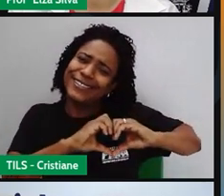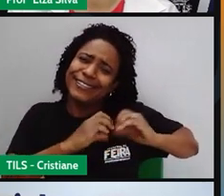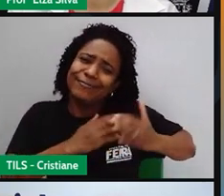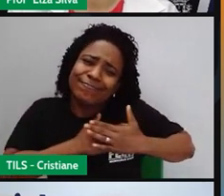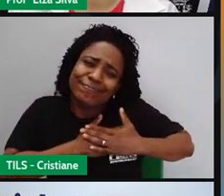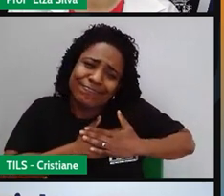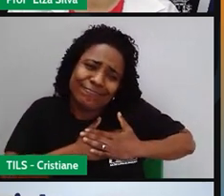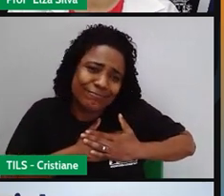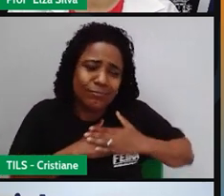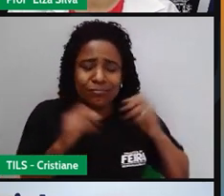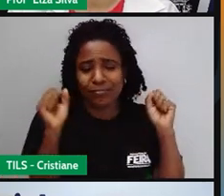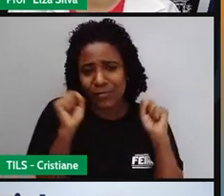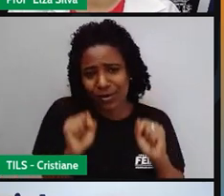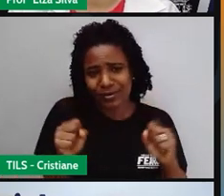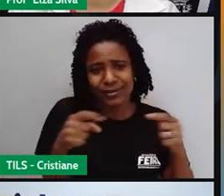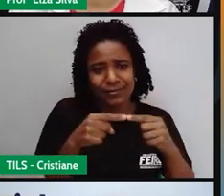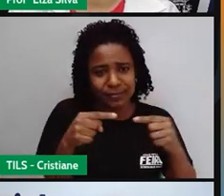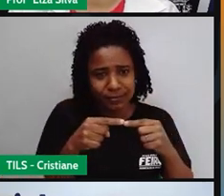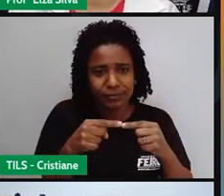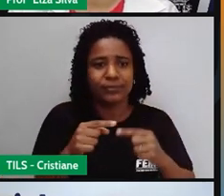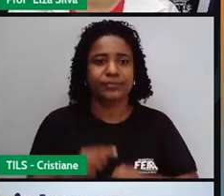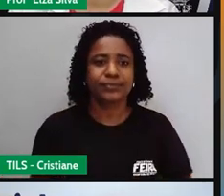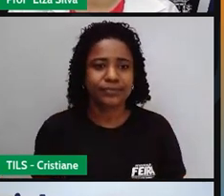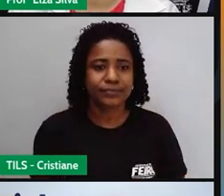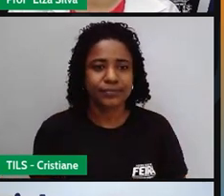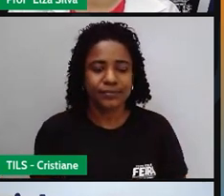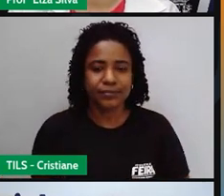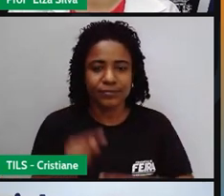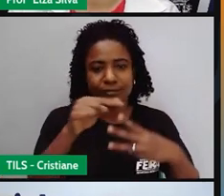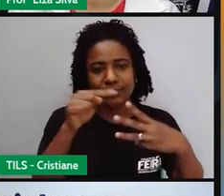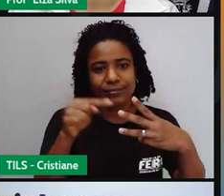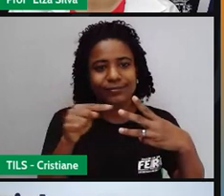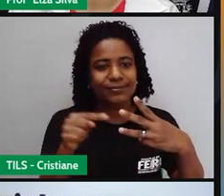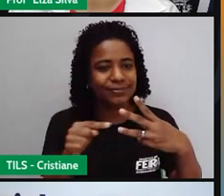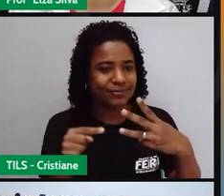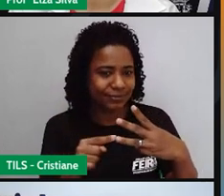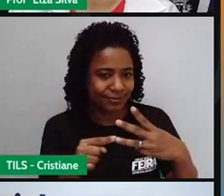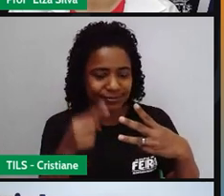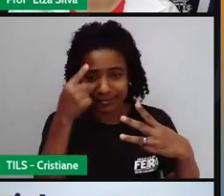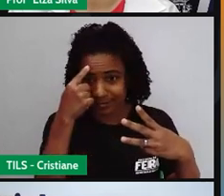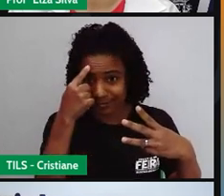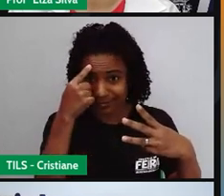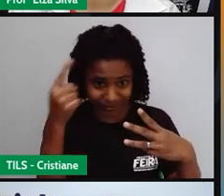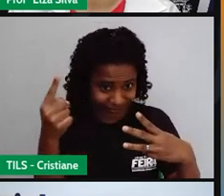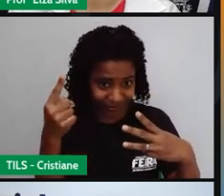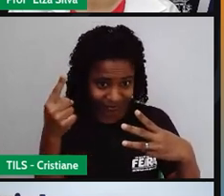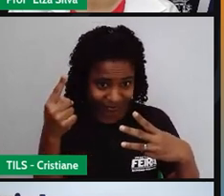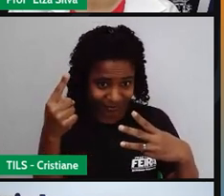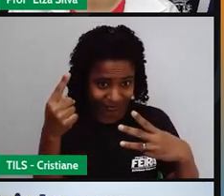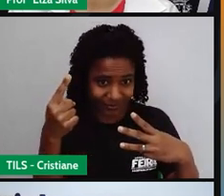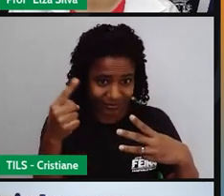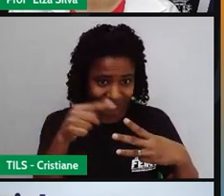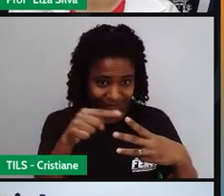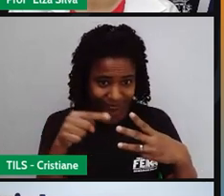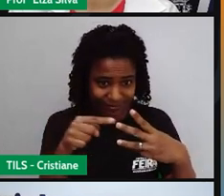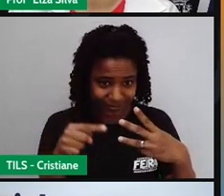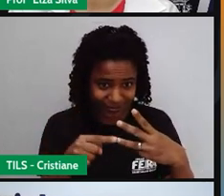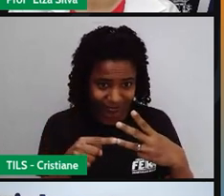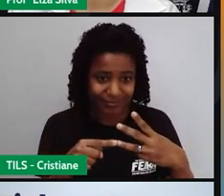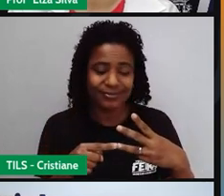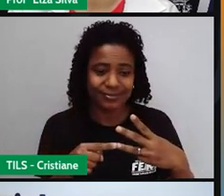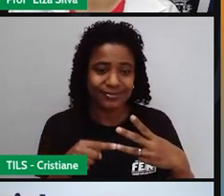Então, nós temos aí três perguntas. Vai ser bom também para a gente relembrar três double-way